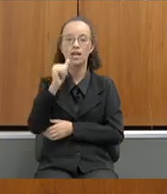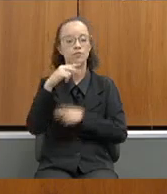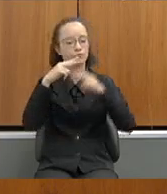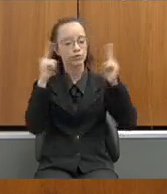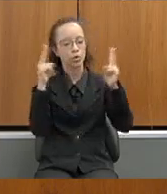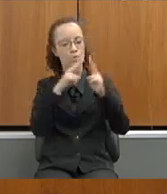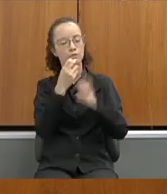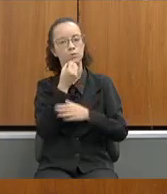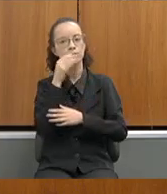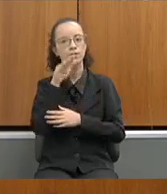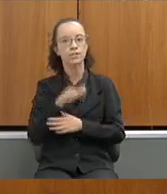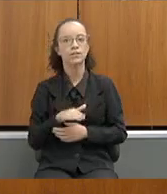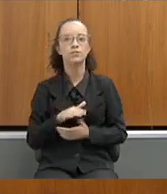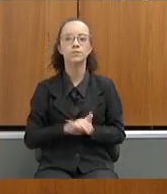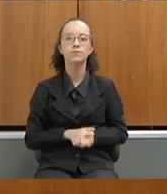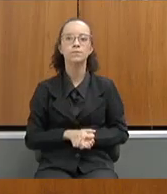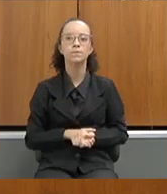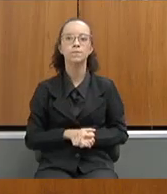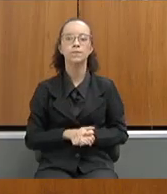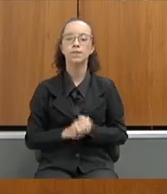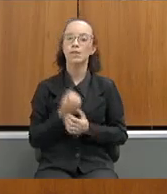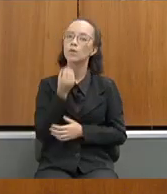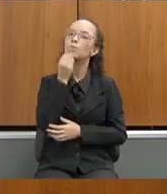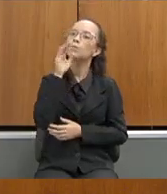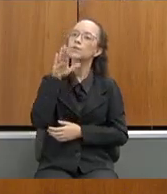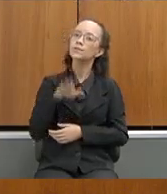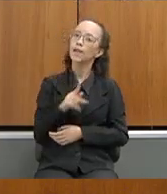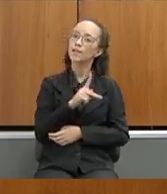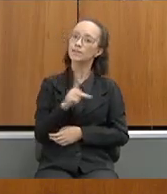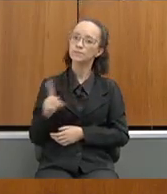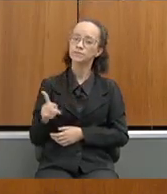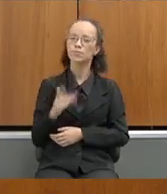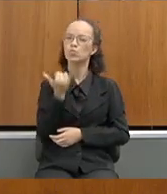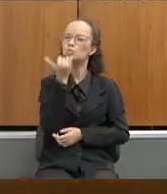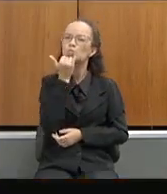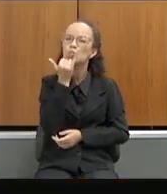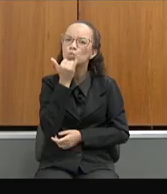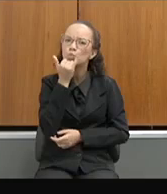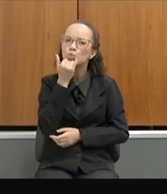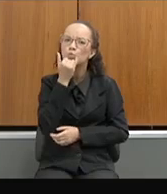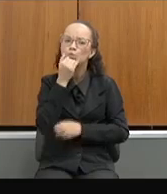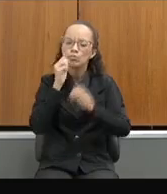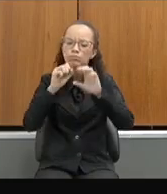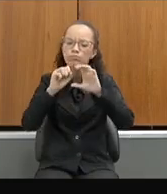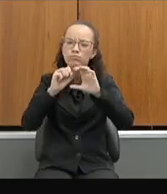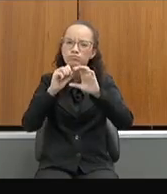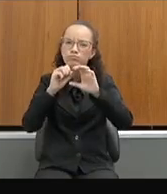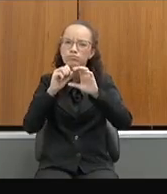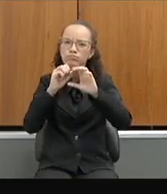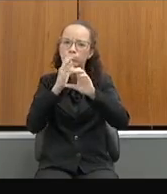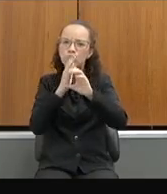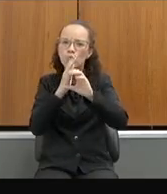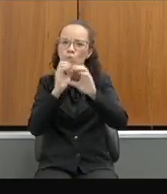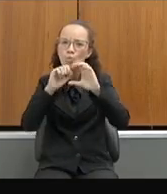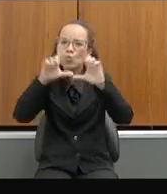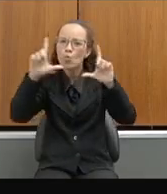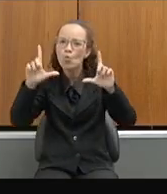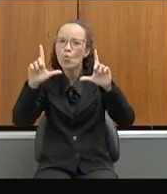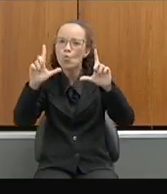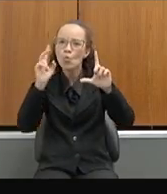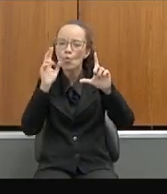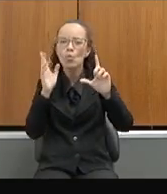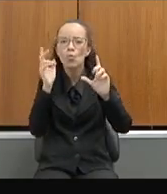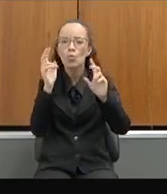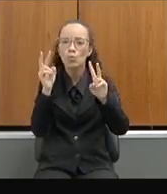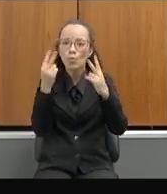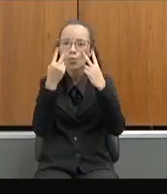tarde. Boa tarde, presidenta. Desculpe não abrir a câmara, eu estou ainda em trânsito, mas eu